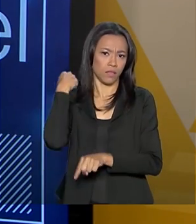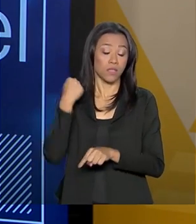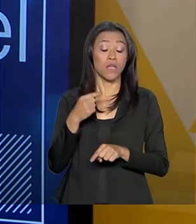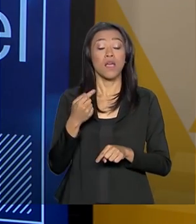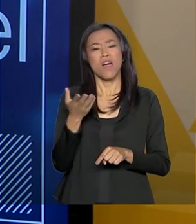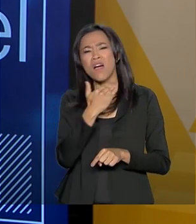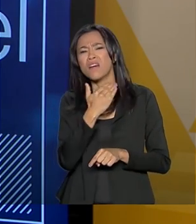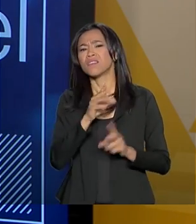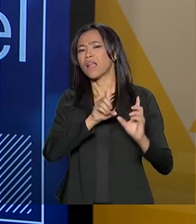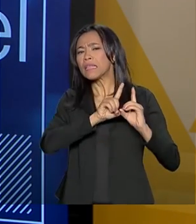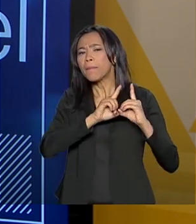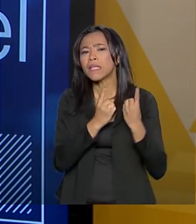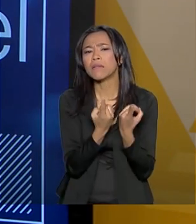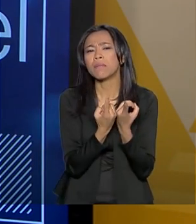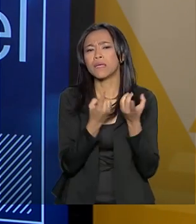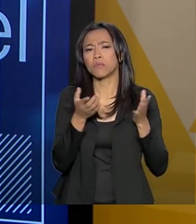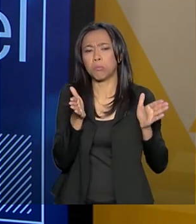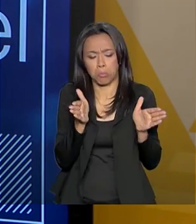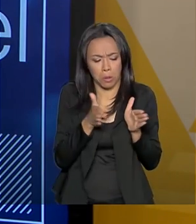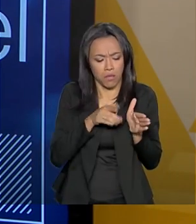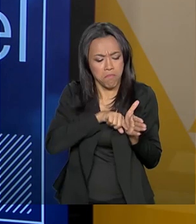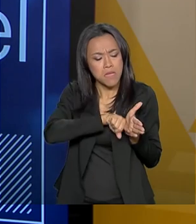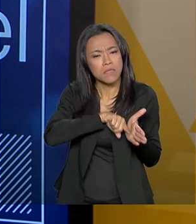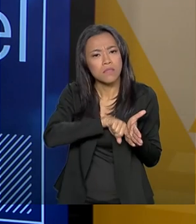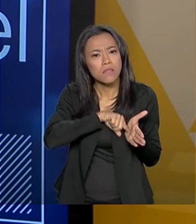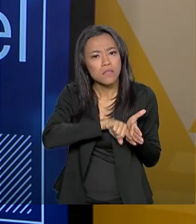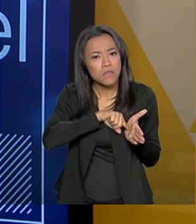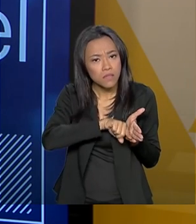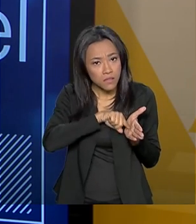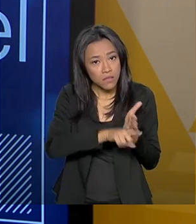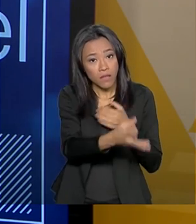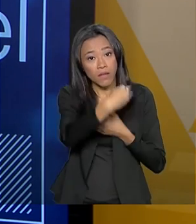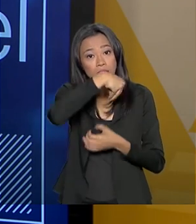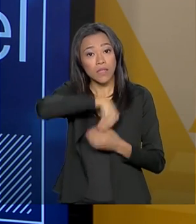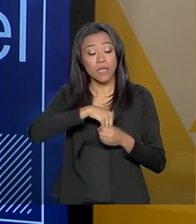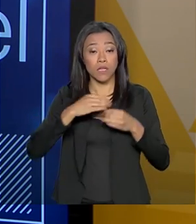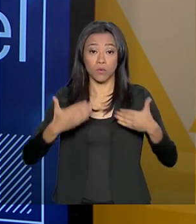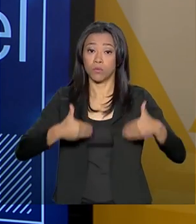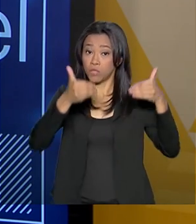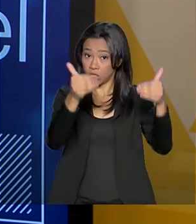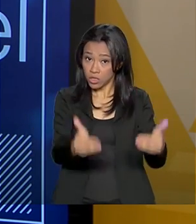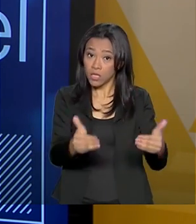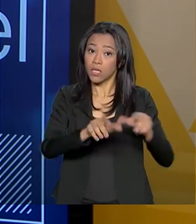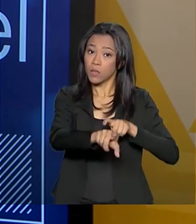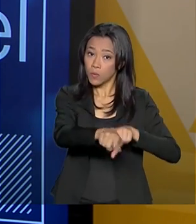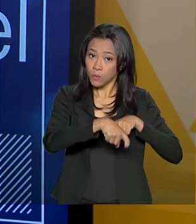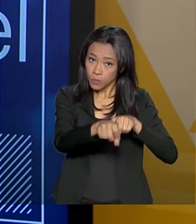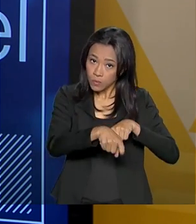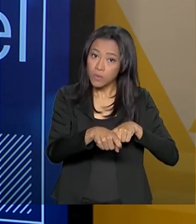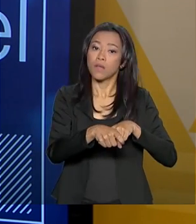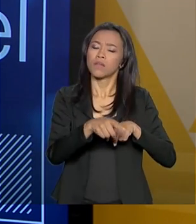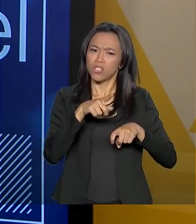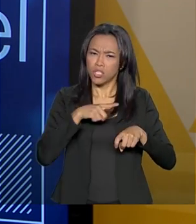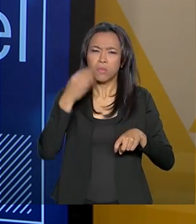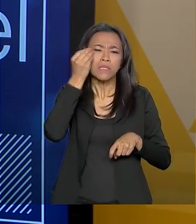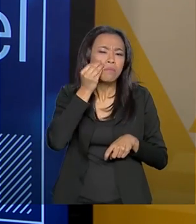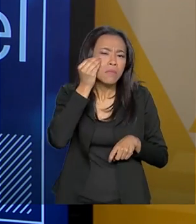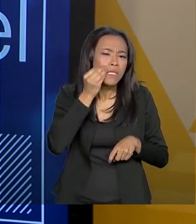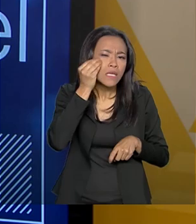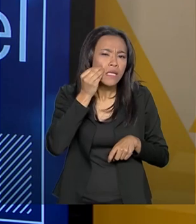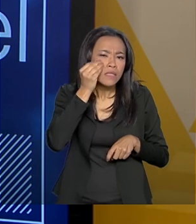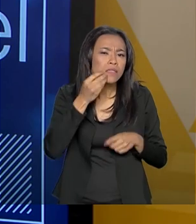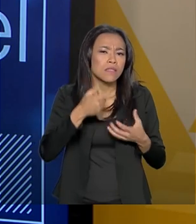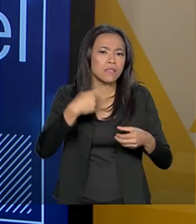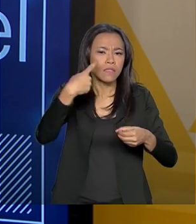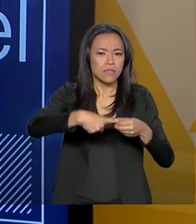Nacional de Pesquisa da Agropecuária do Ministério da Agricultura, já tínhamos uma estação experimental em Sete Lagoas que